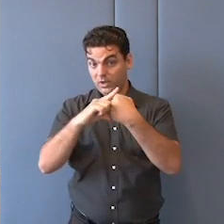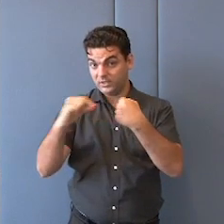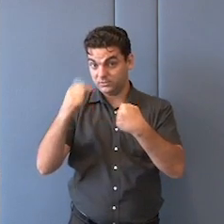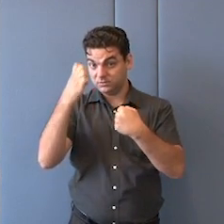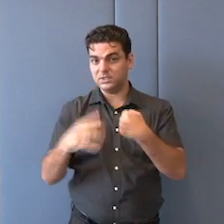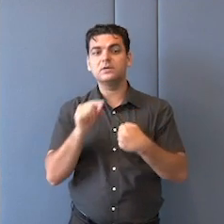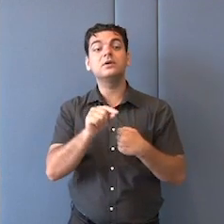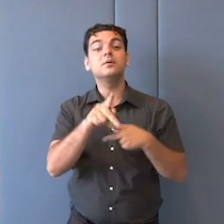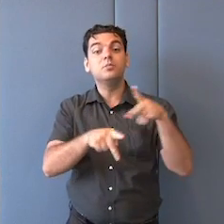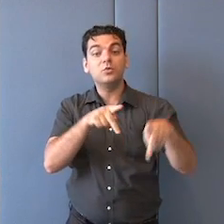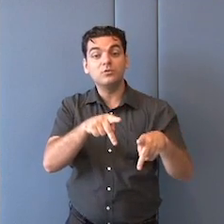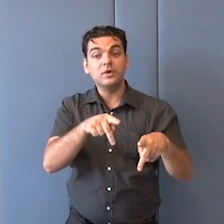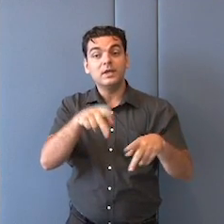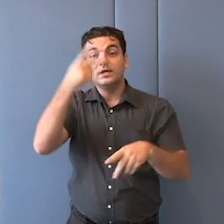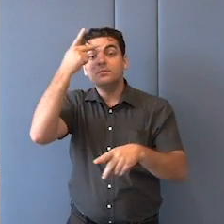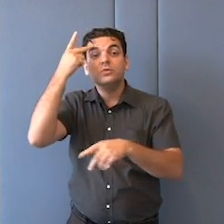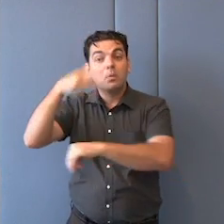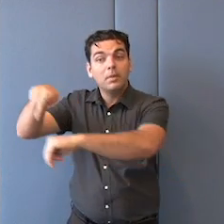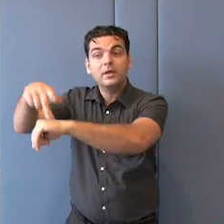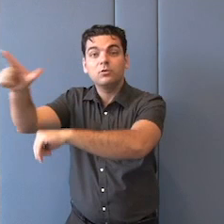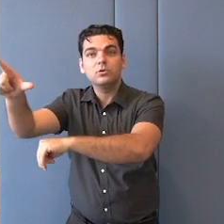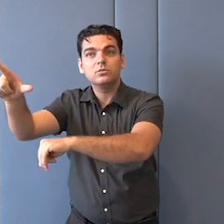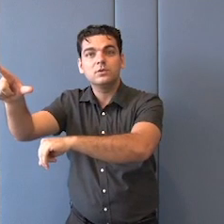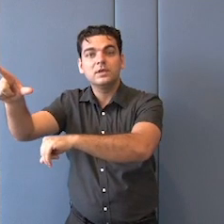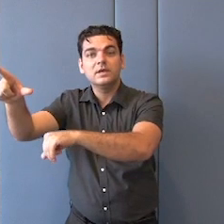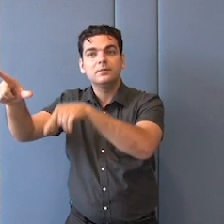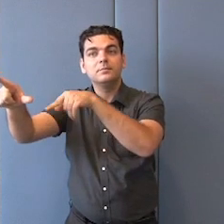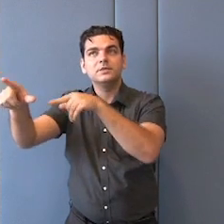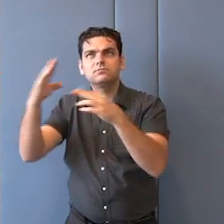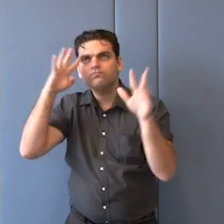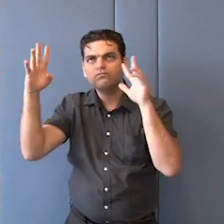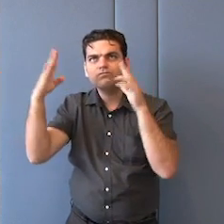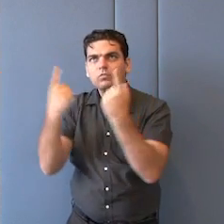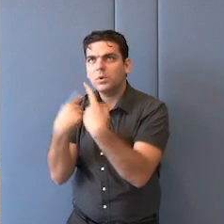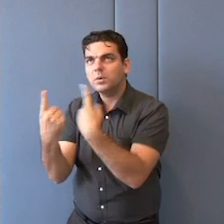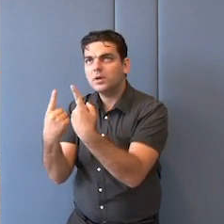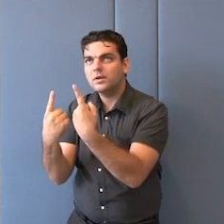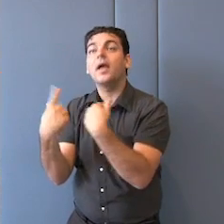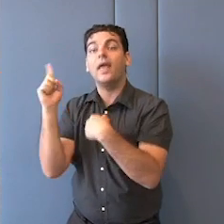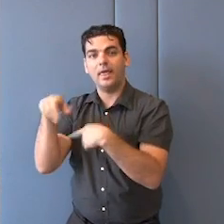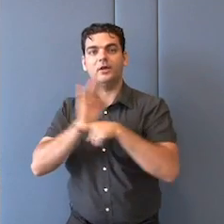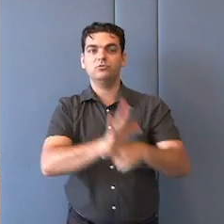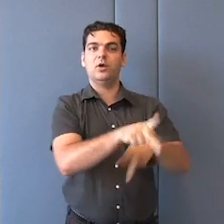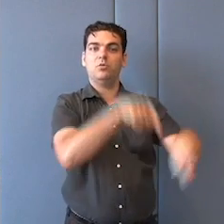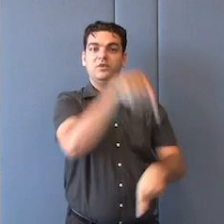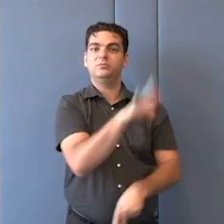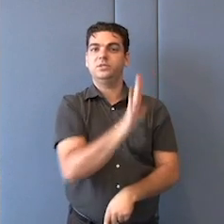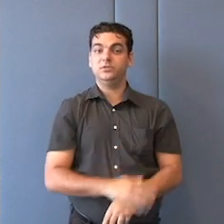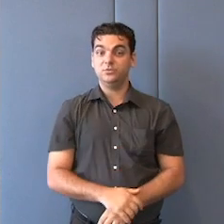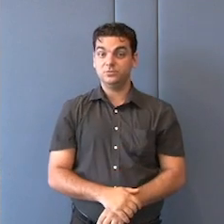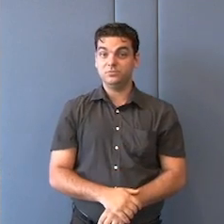a política externa também precisa emanar do povo. Eu acho que isso é uma interpretação interpretação bastante clara desse